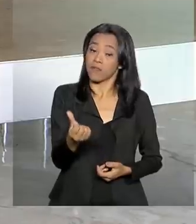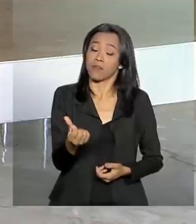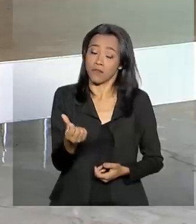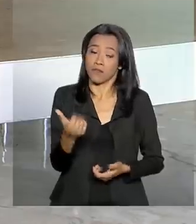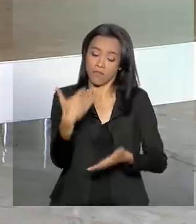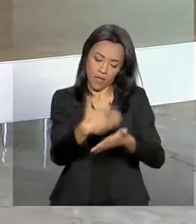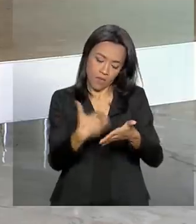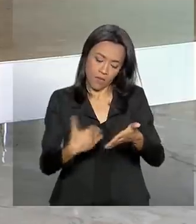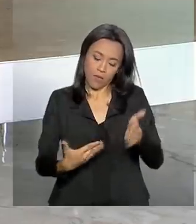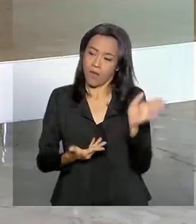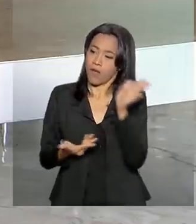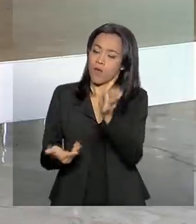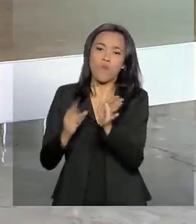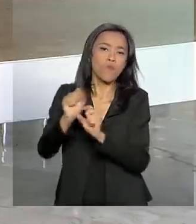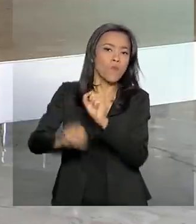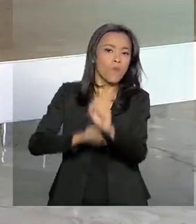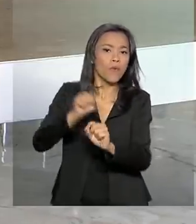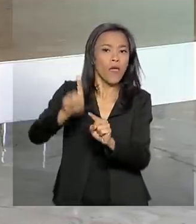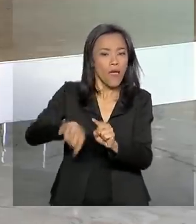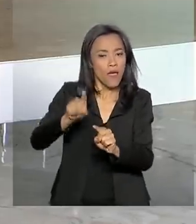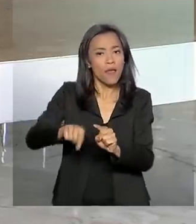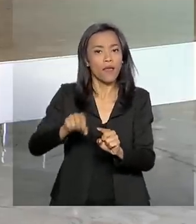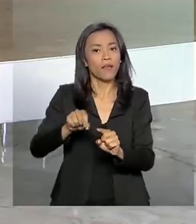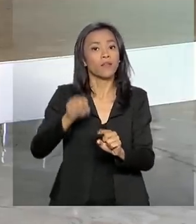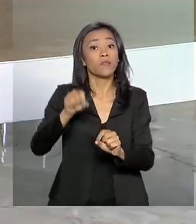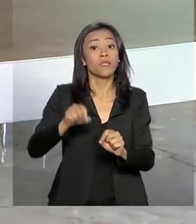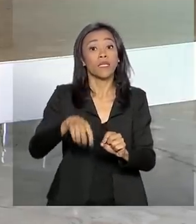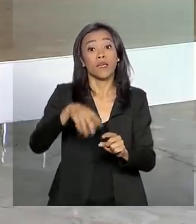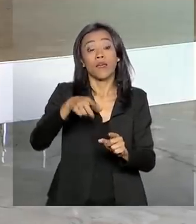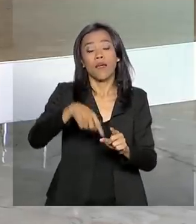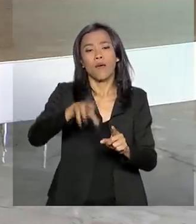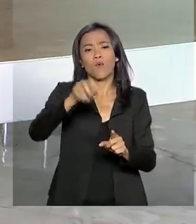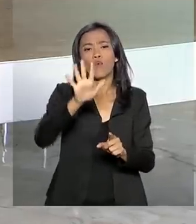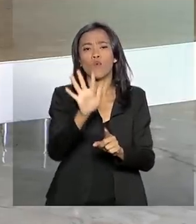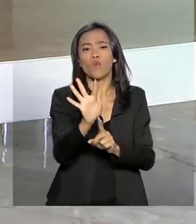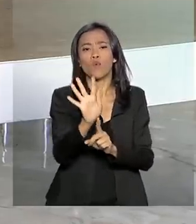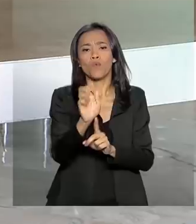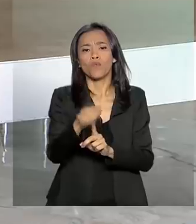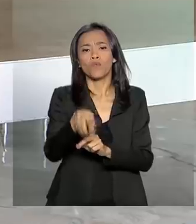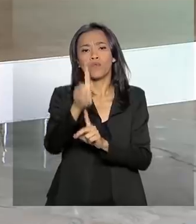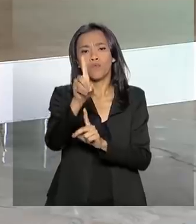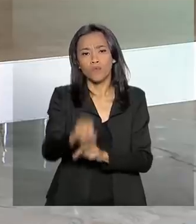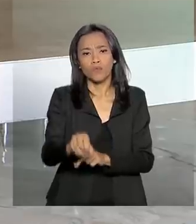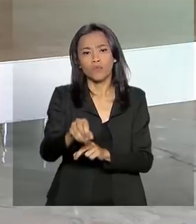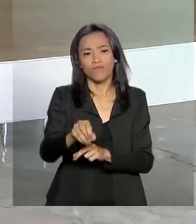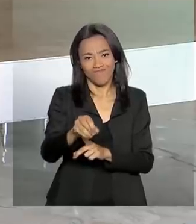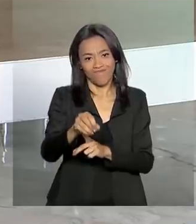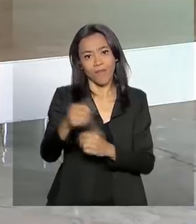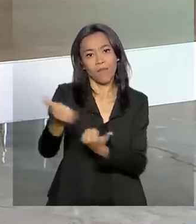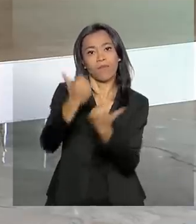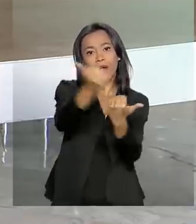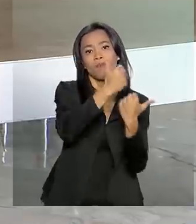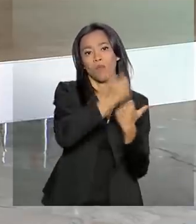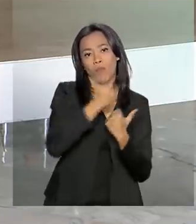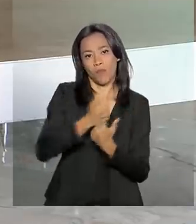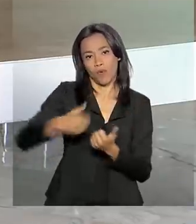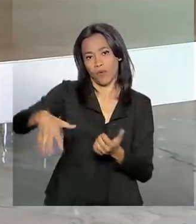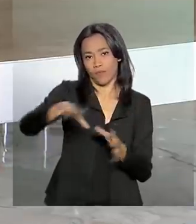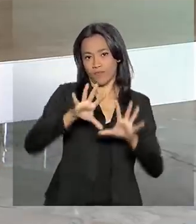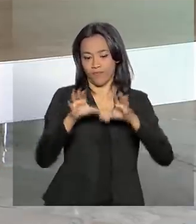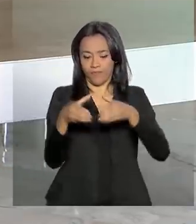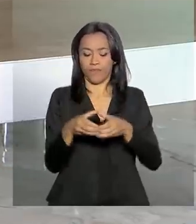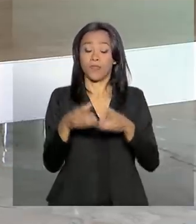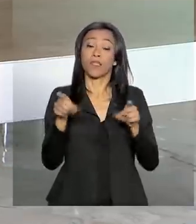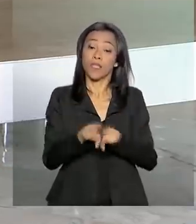reivindicações, por exemplo, é a redistribuição do fundo de participação dos estados. E ontem, também, o